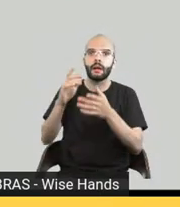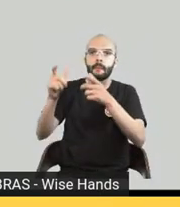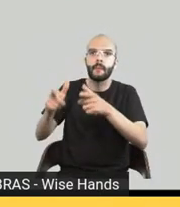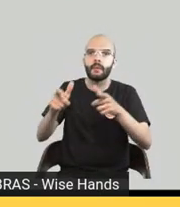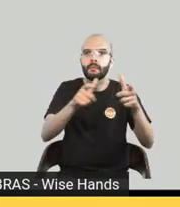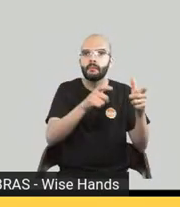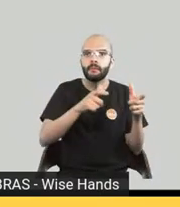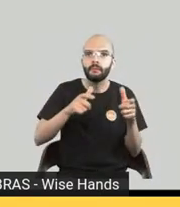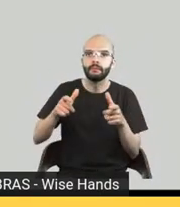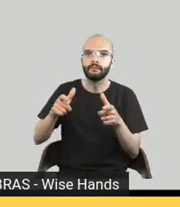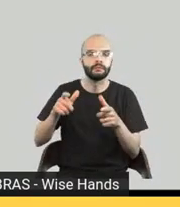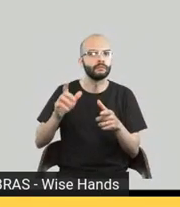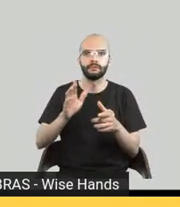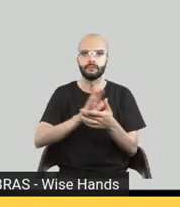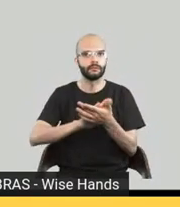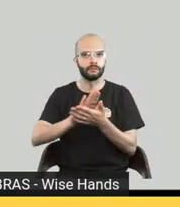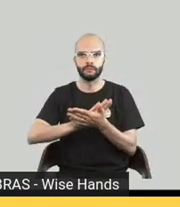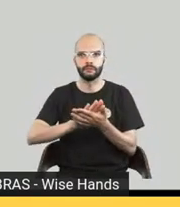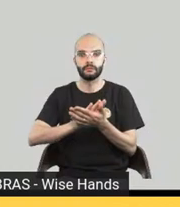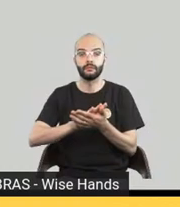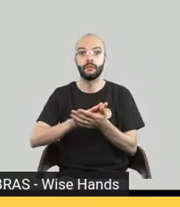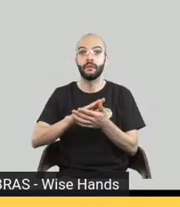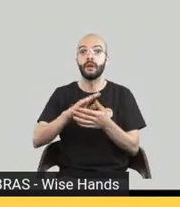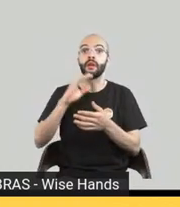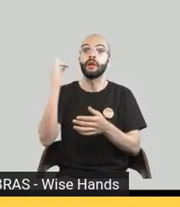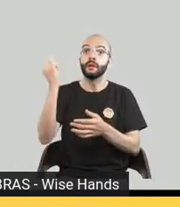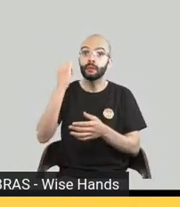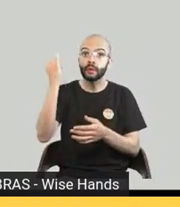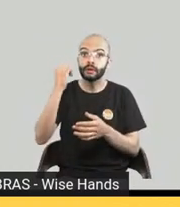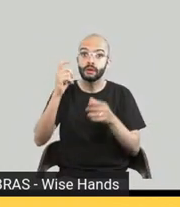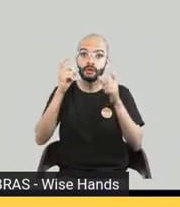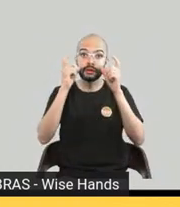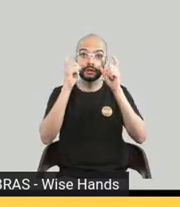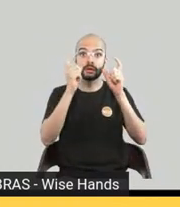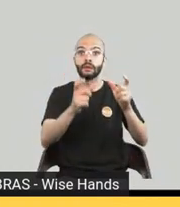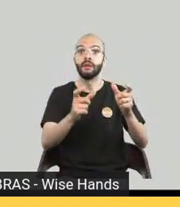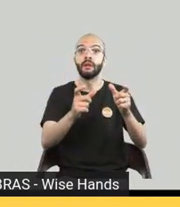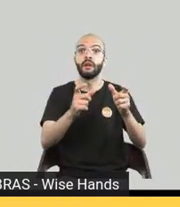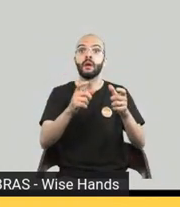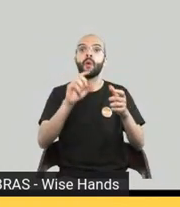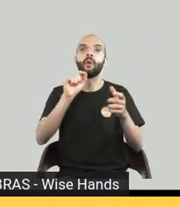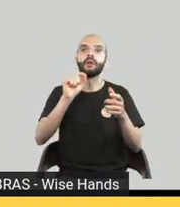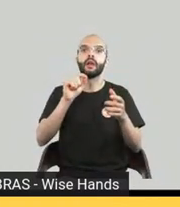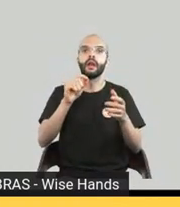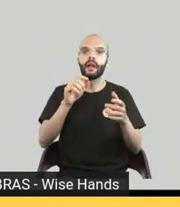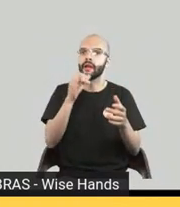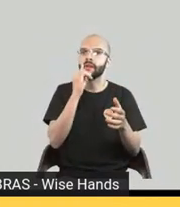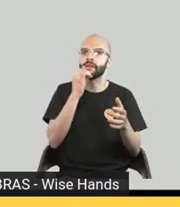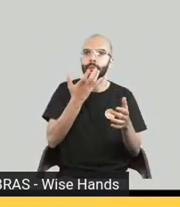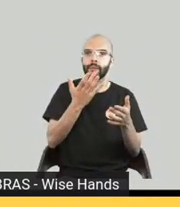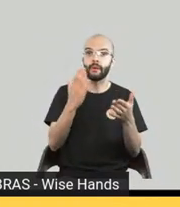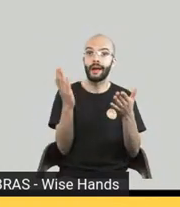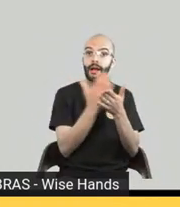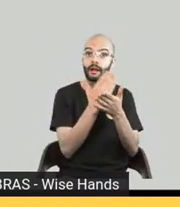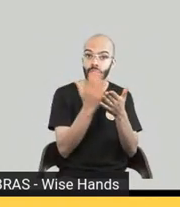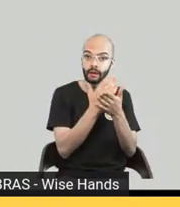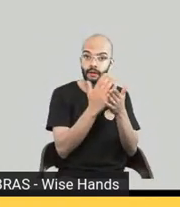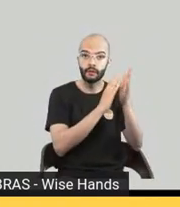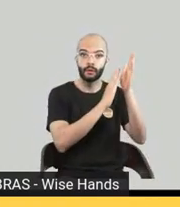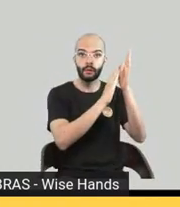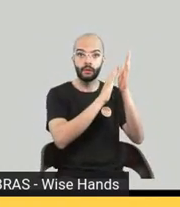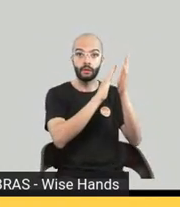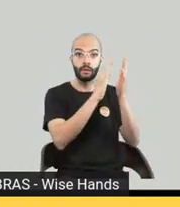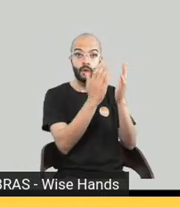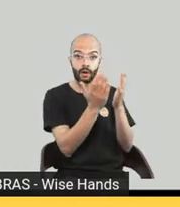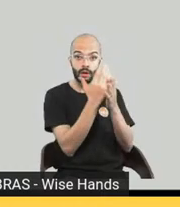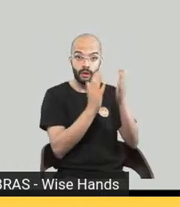tão bonita e muitas vezes ela não está em alto relevo então você já excluiu o cego de ter aquela beleza